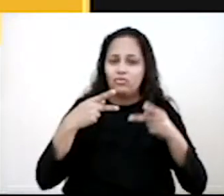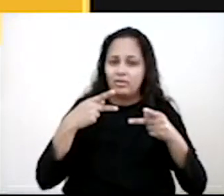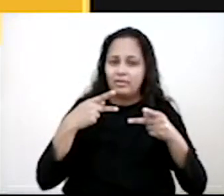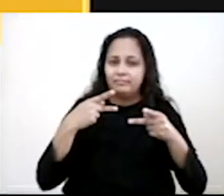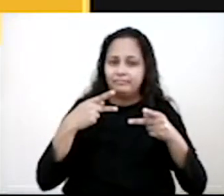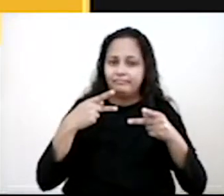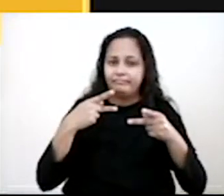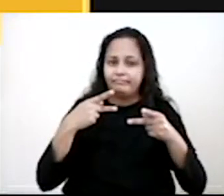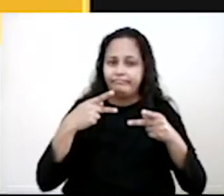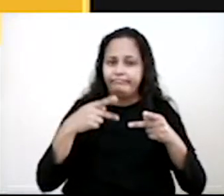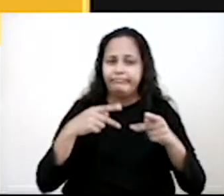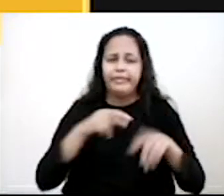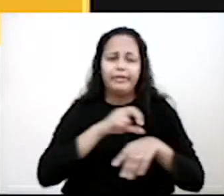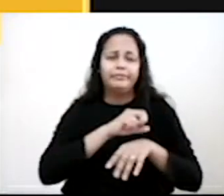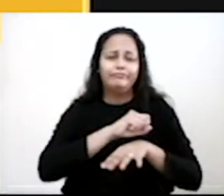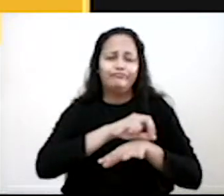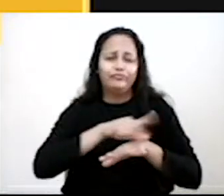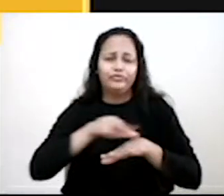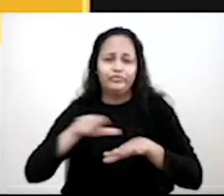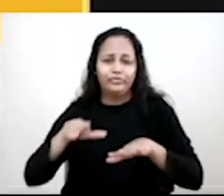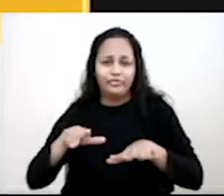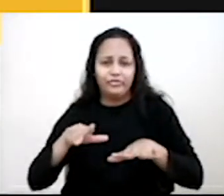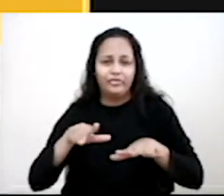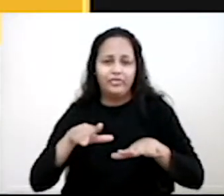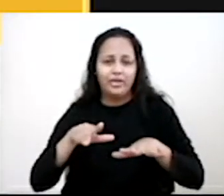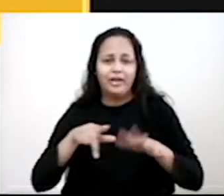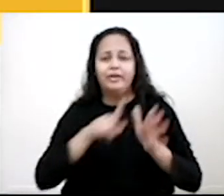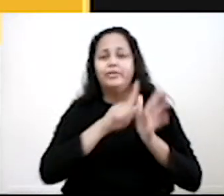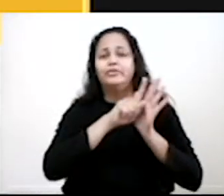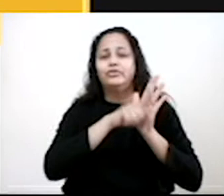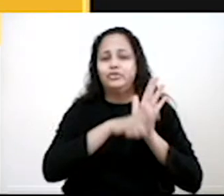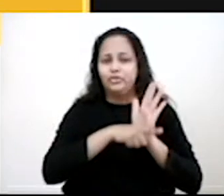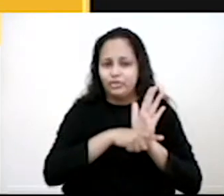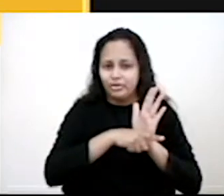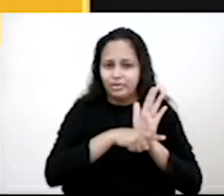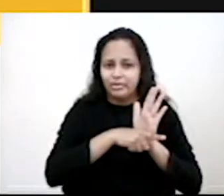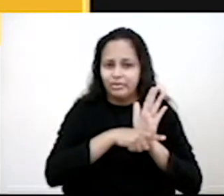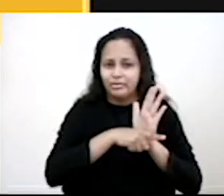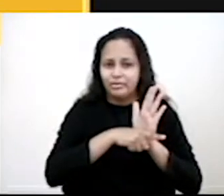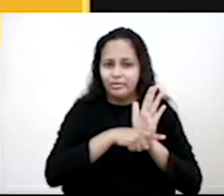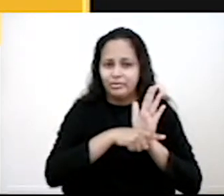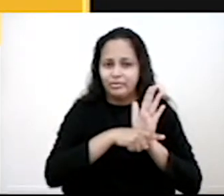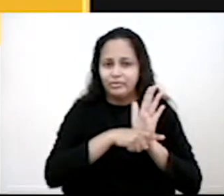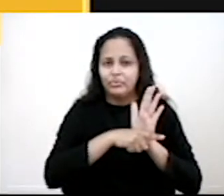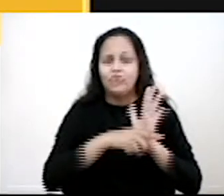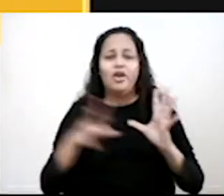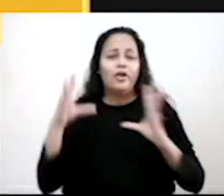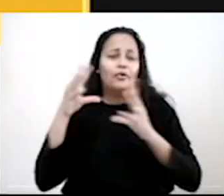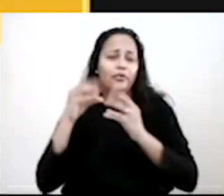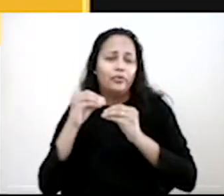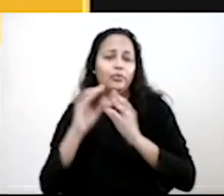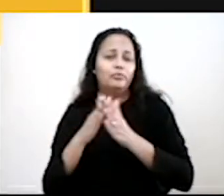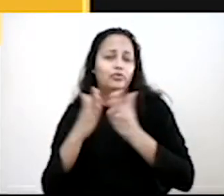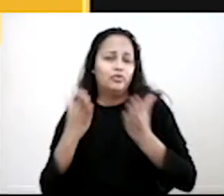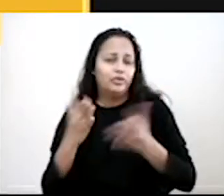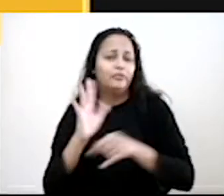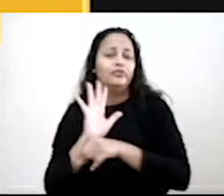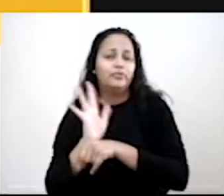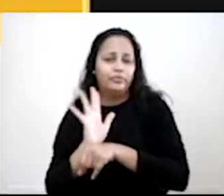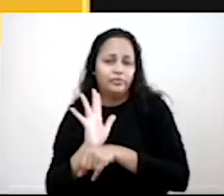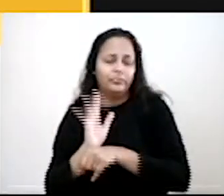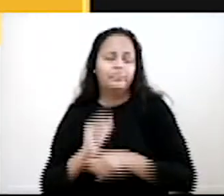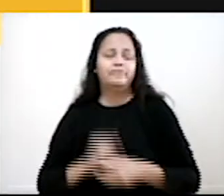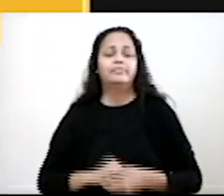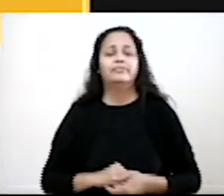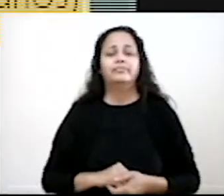Mas nós temos ainda muitos outros gêneros. Nós podemos encontrar horóscopo, tirinha, charge, sinopse de filmes, de livros